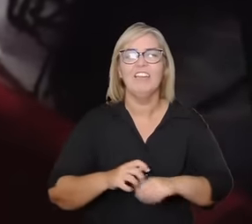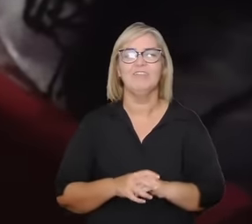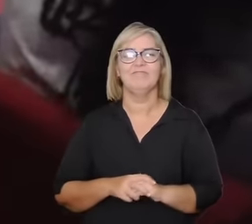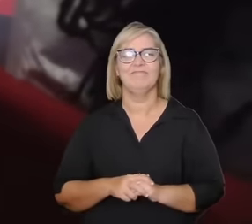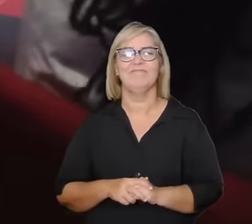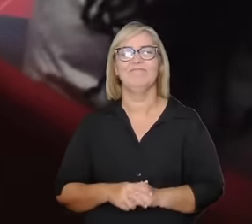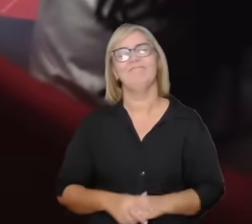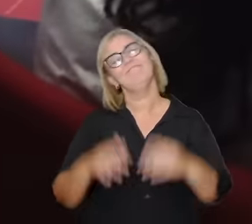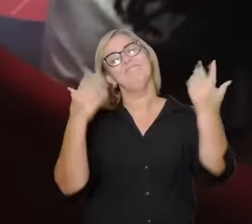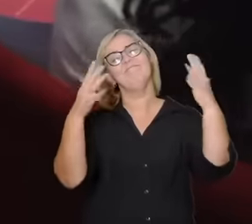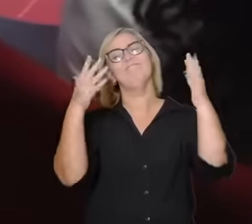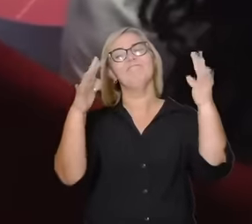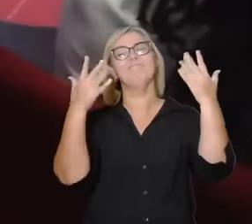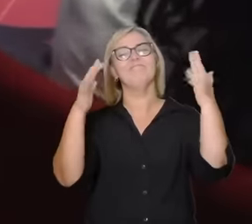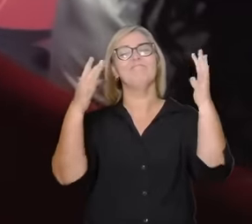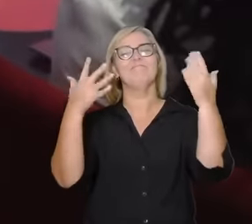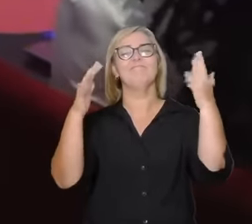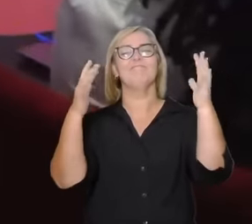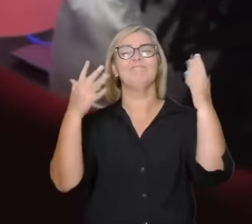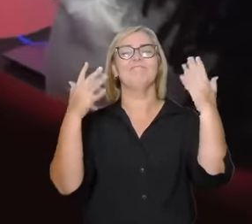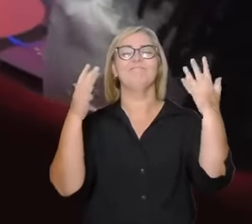palmas de novo por favor